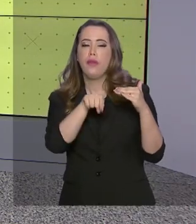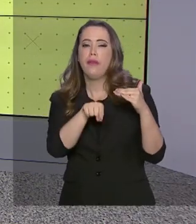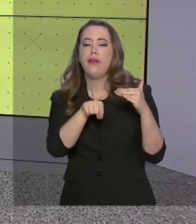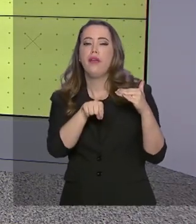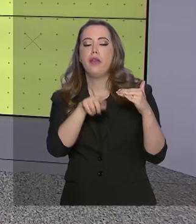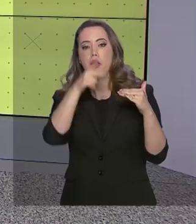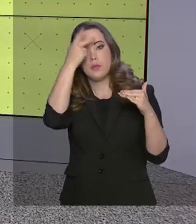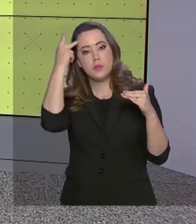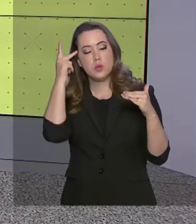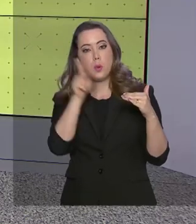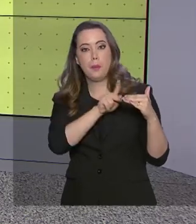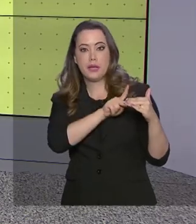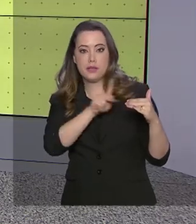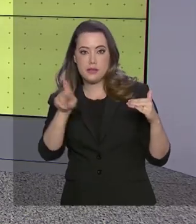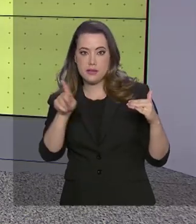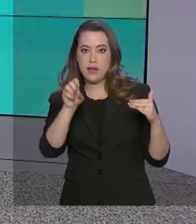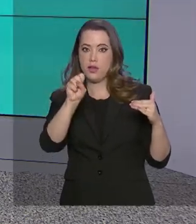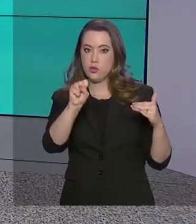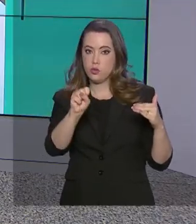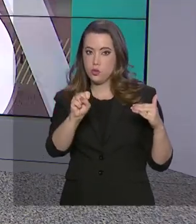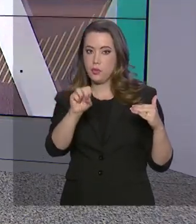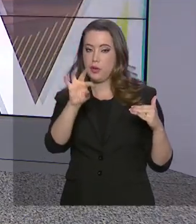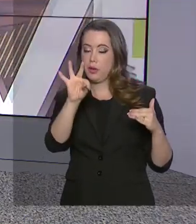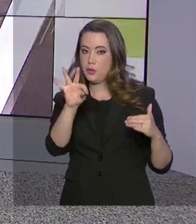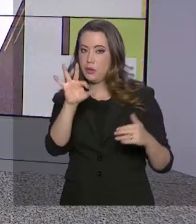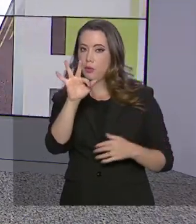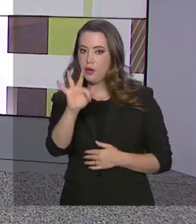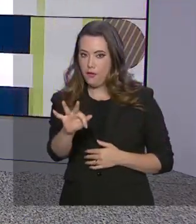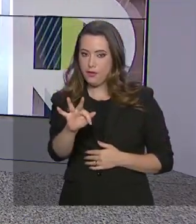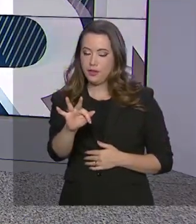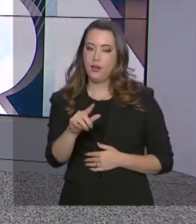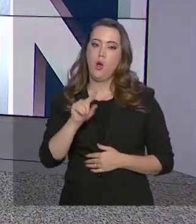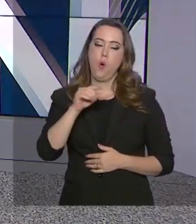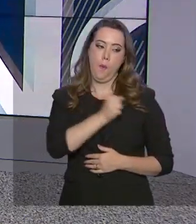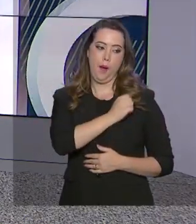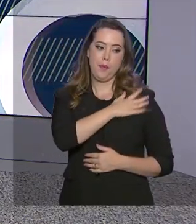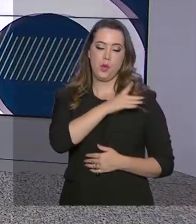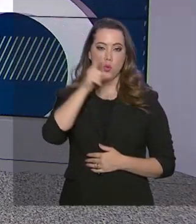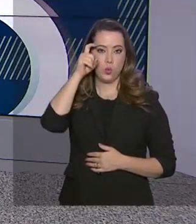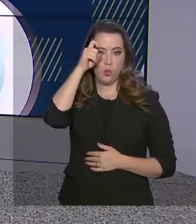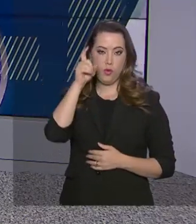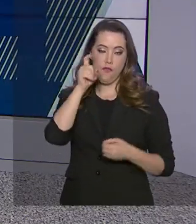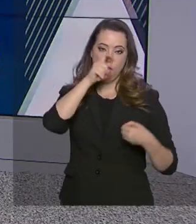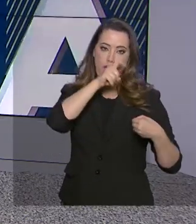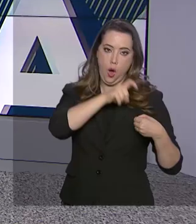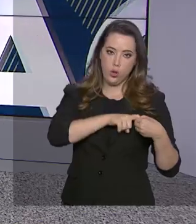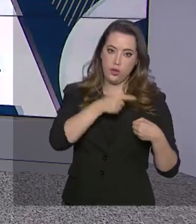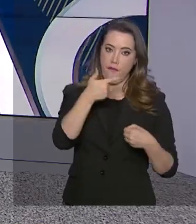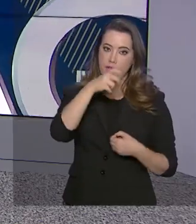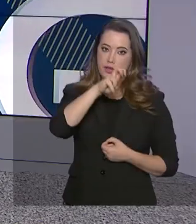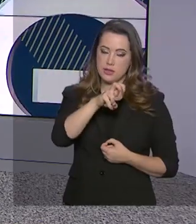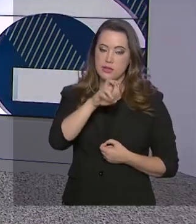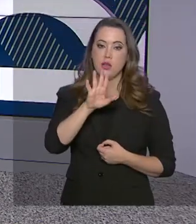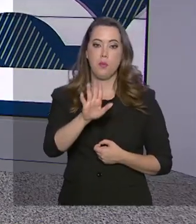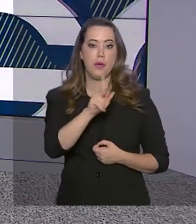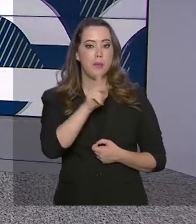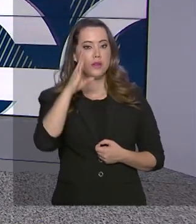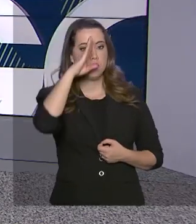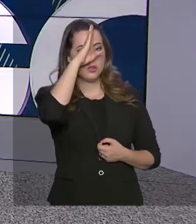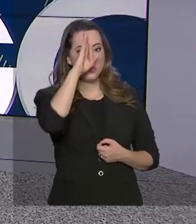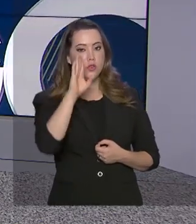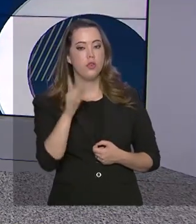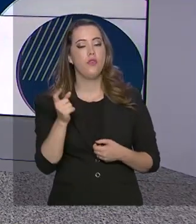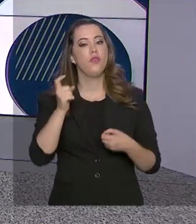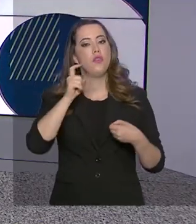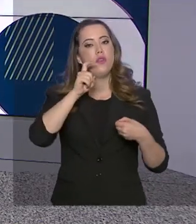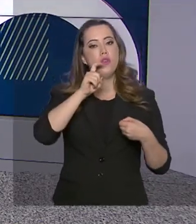Tribunal Federal. Hamilton Mourão retorna ao Brasil no dia 25 de outubro. Já o presidente da República, Jair Bolsonaro, que está em visita